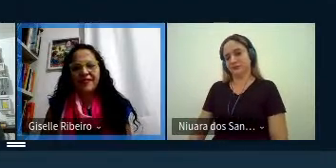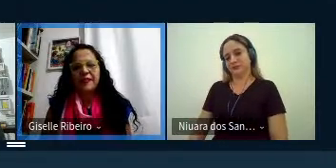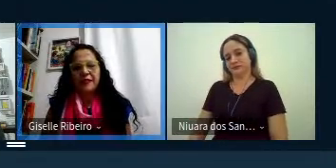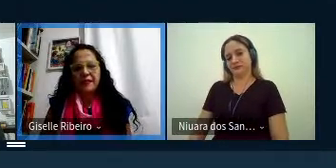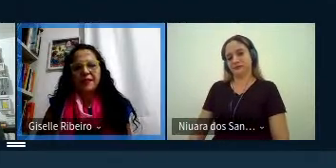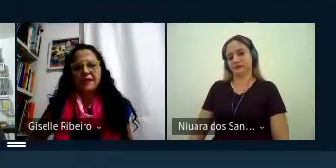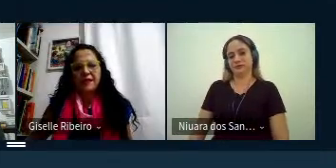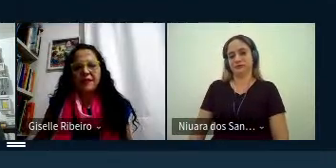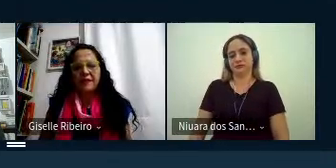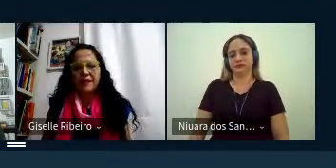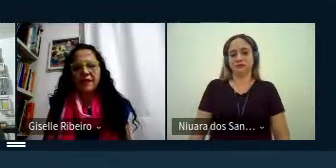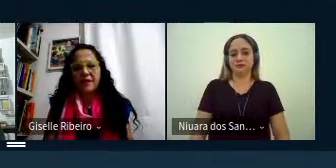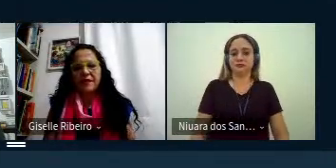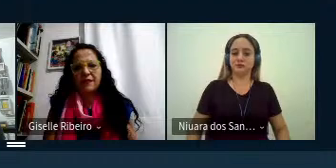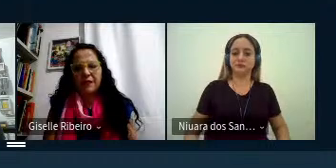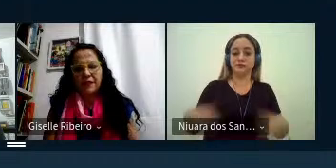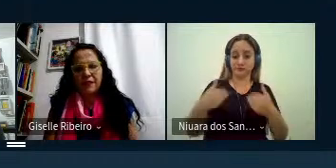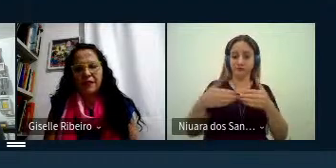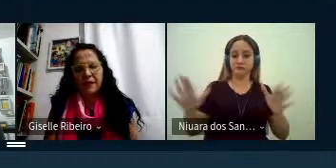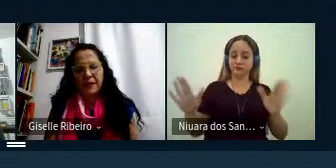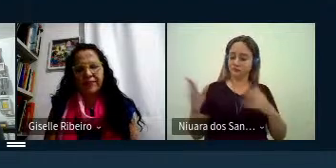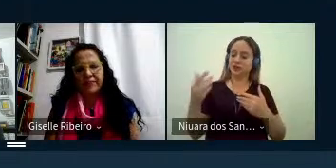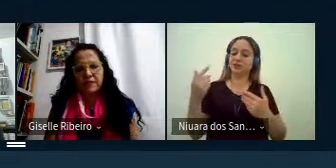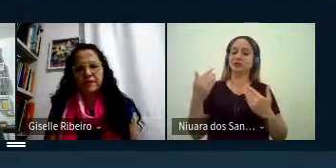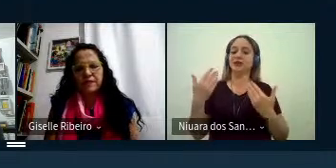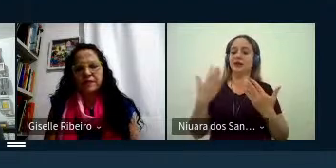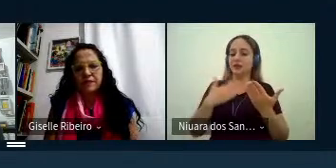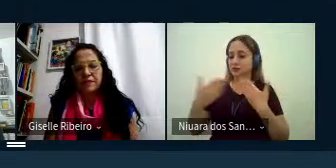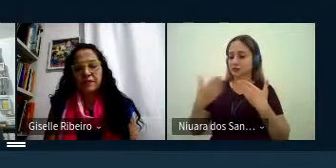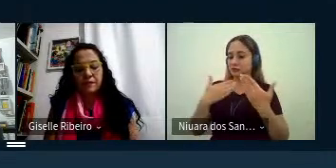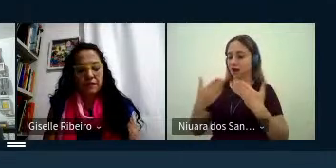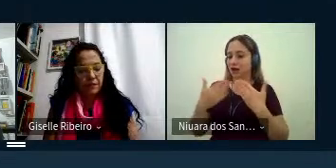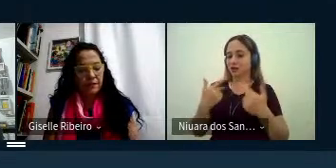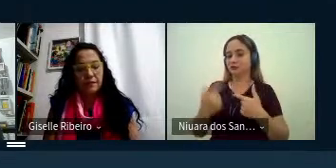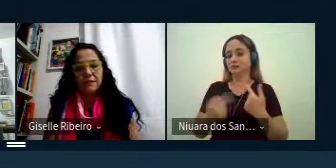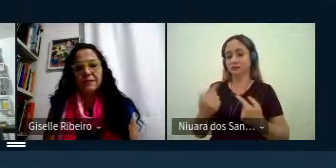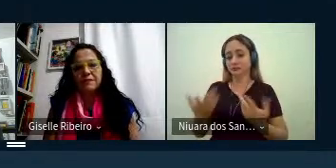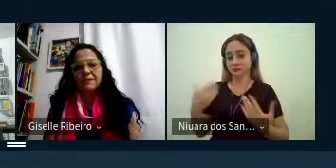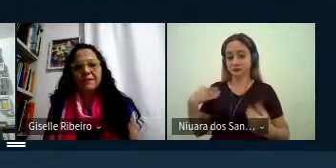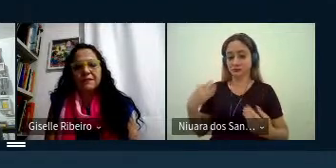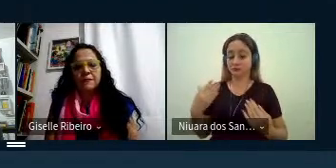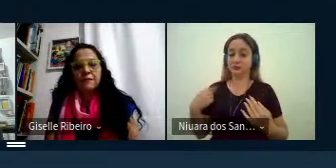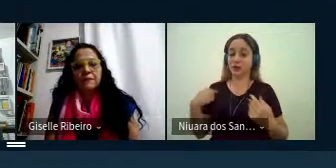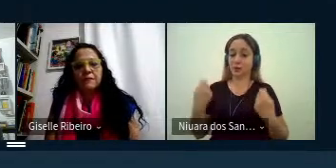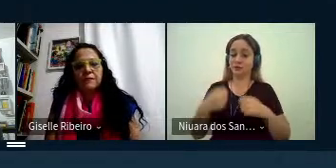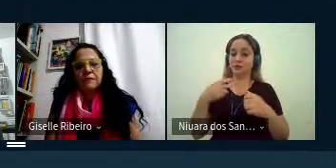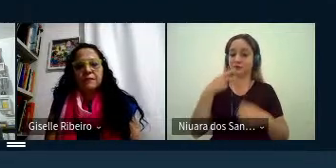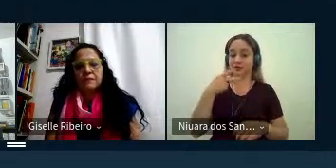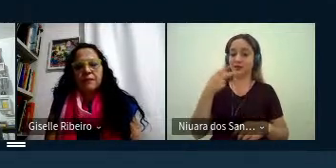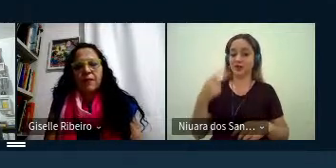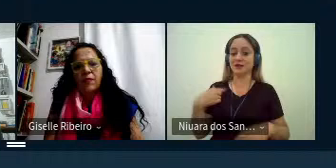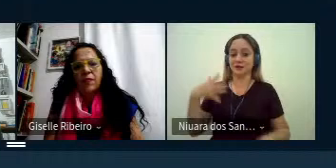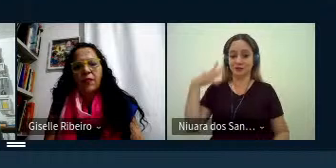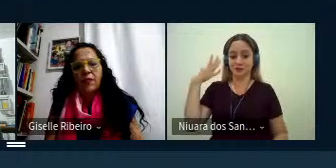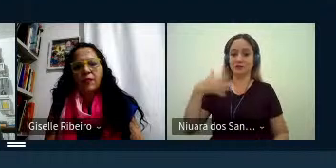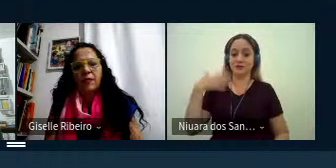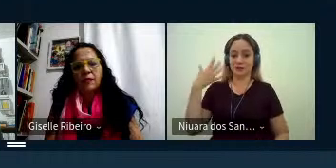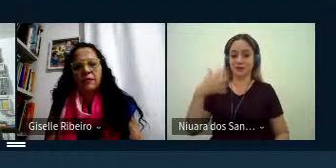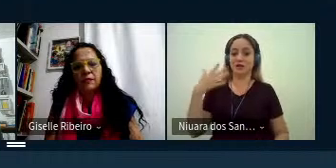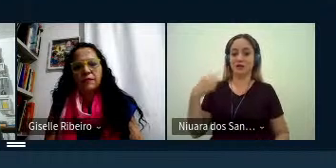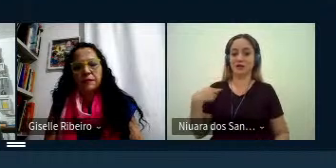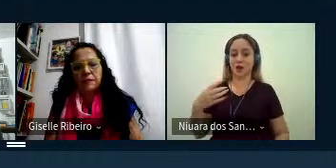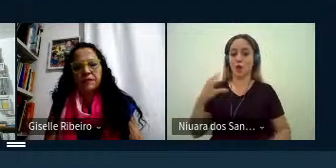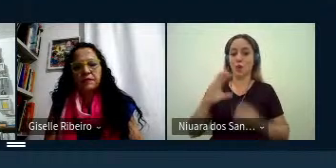proporcionando esse essa abertura desse diálogo e eu preciso falar aqui que o que o evento ele está sendo